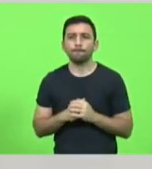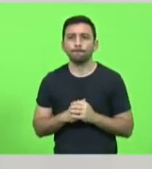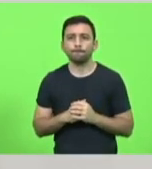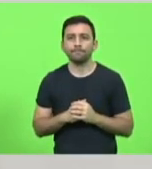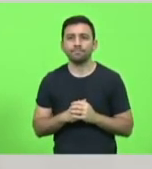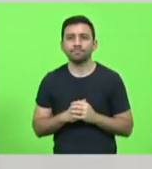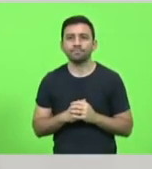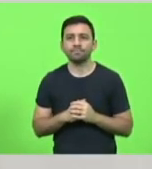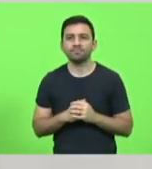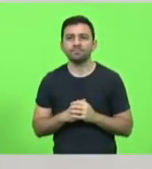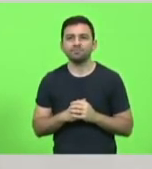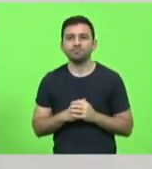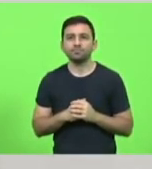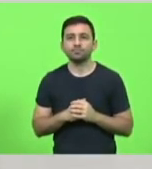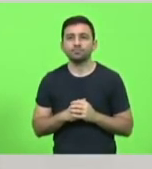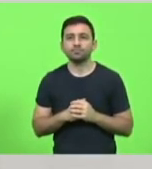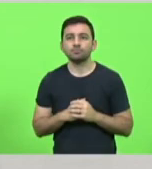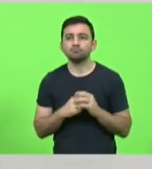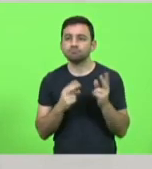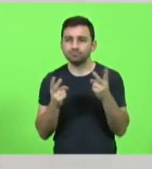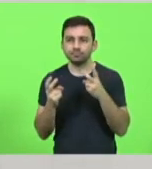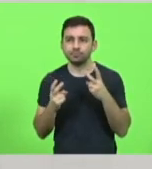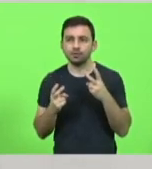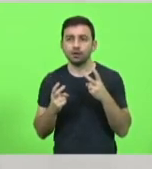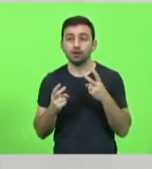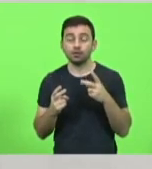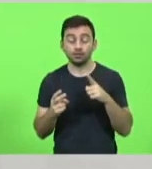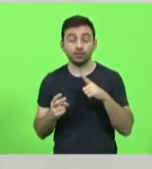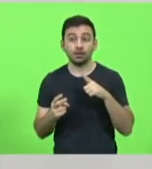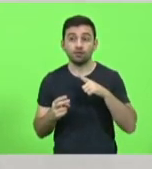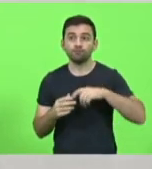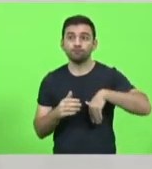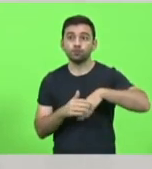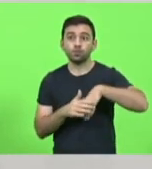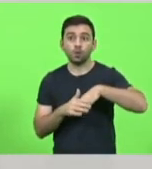nós estamos vendo aí que está passando os jogos da Eurocopa.